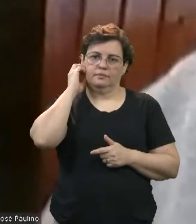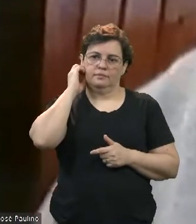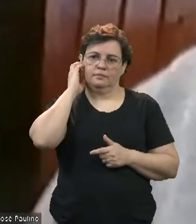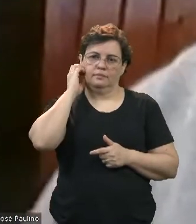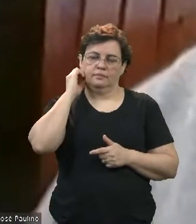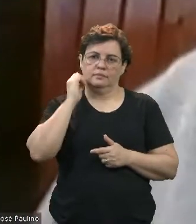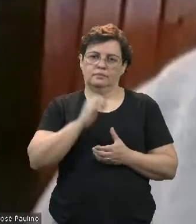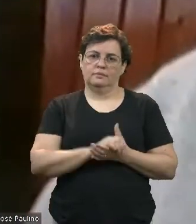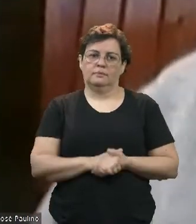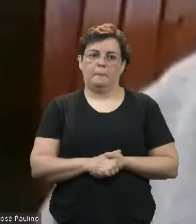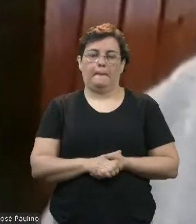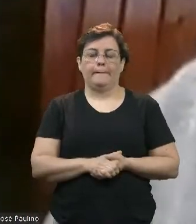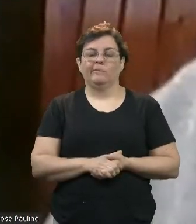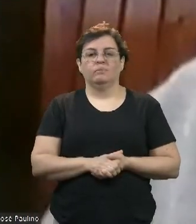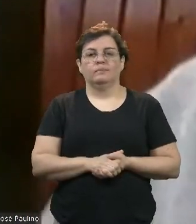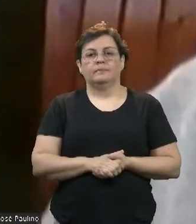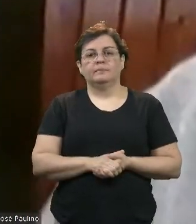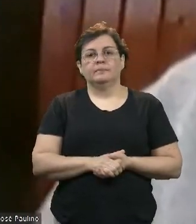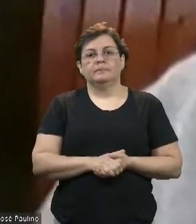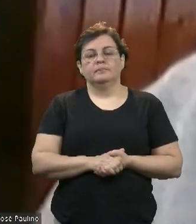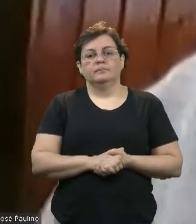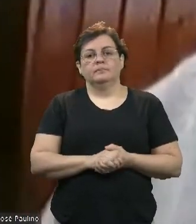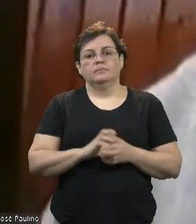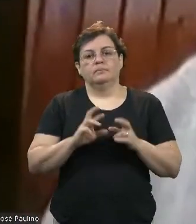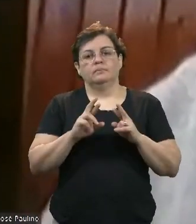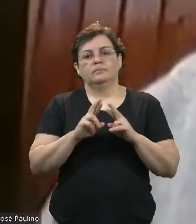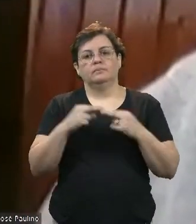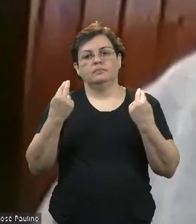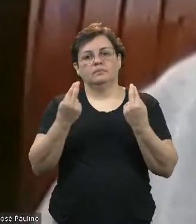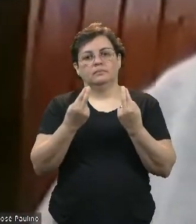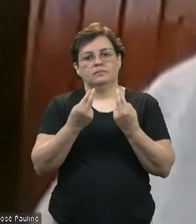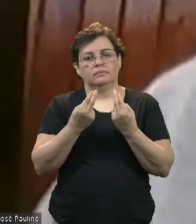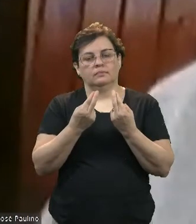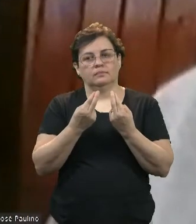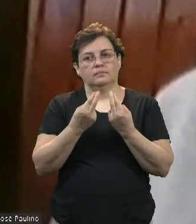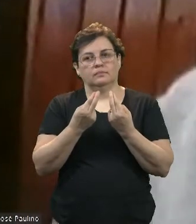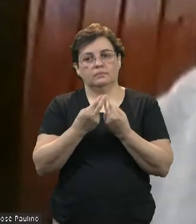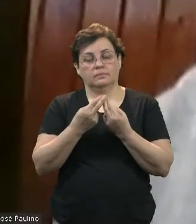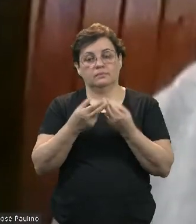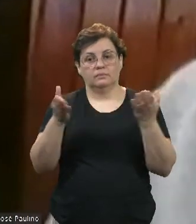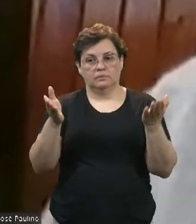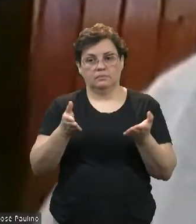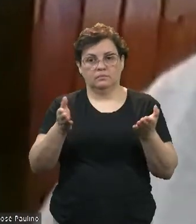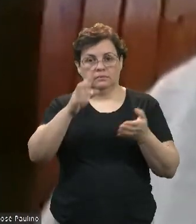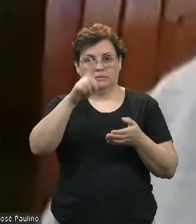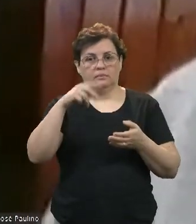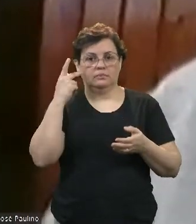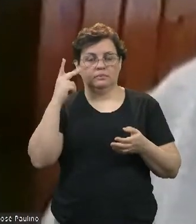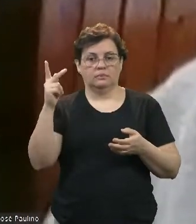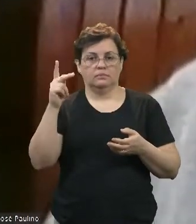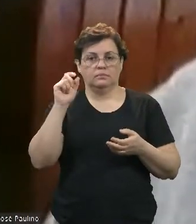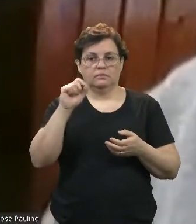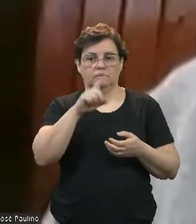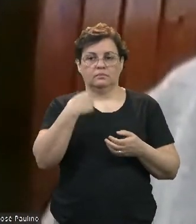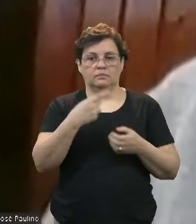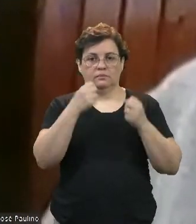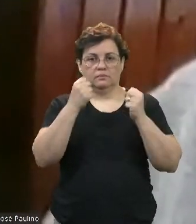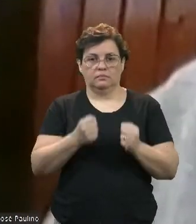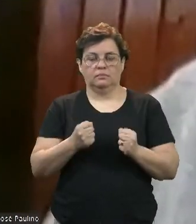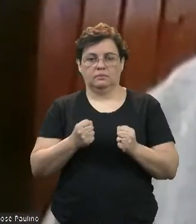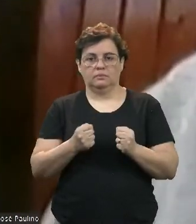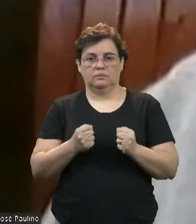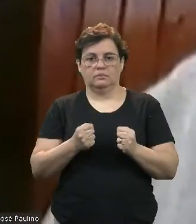dessa audiência da qual o presidente convocou é para que nós possamos aqui estar tirando essas dúvidas dos servidores